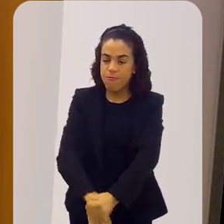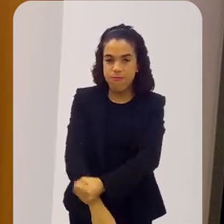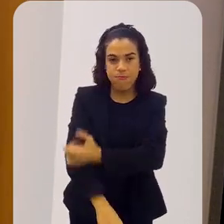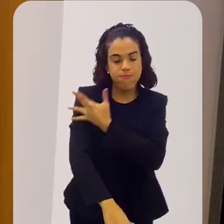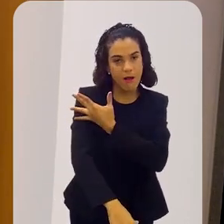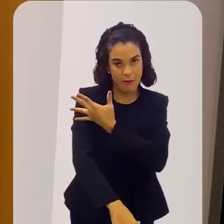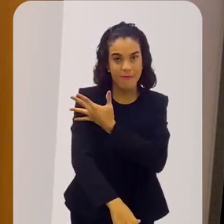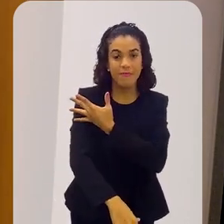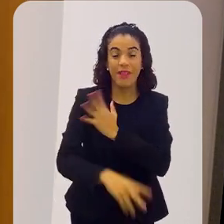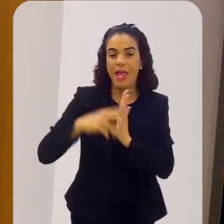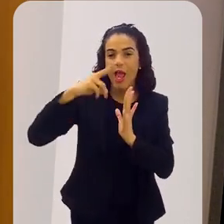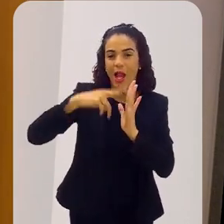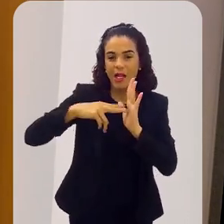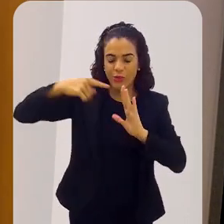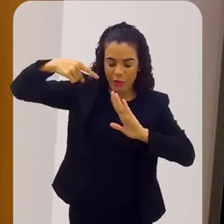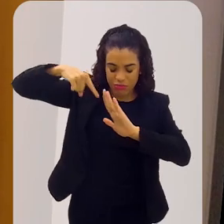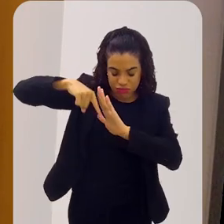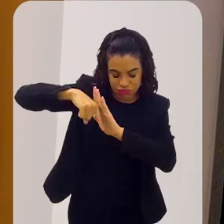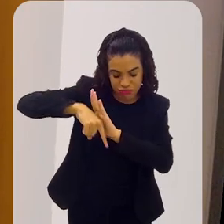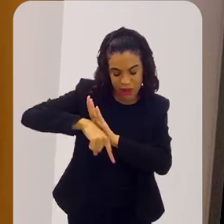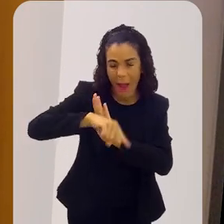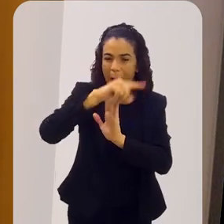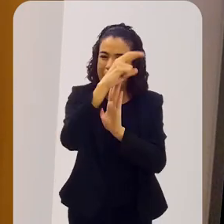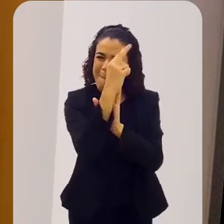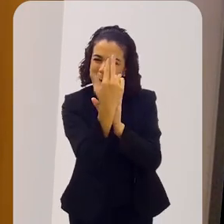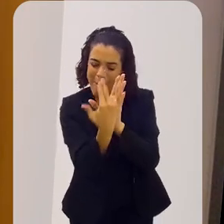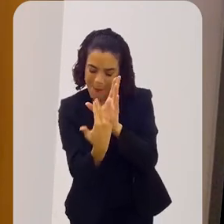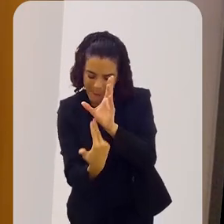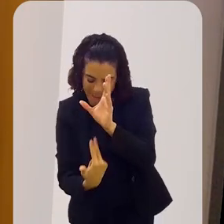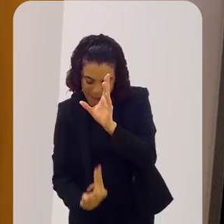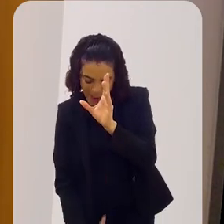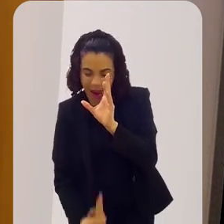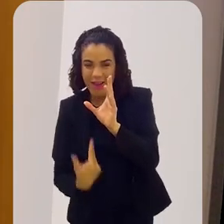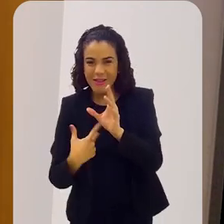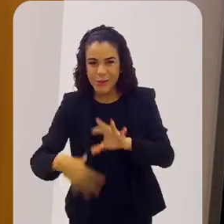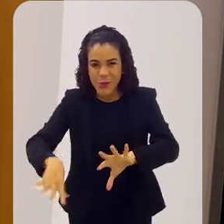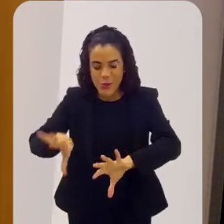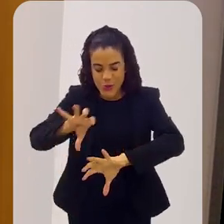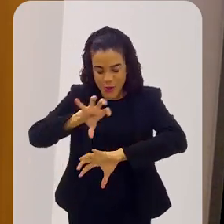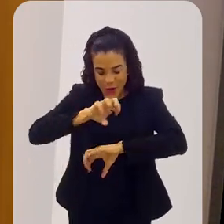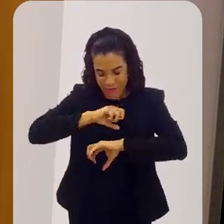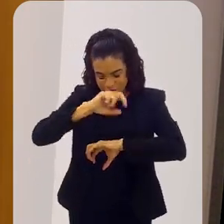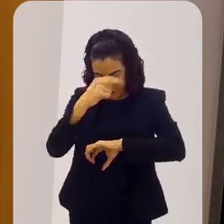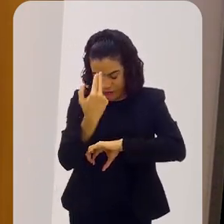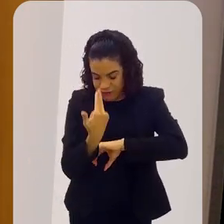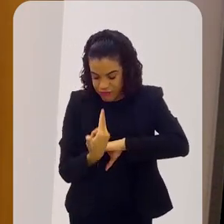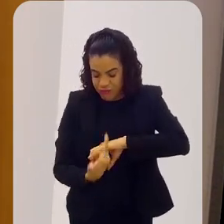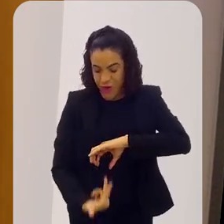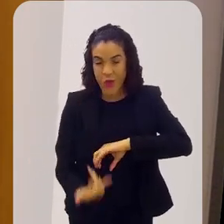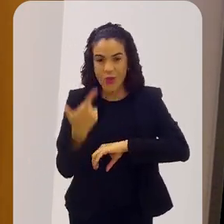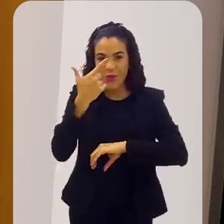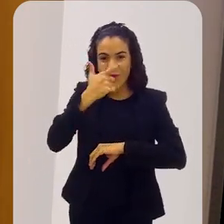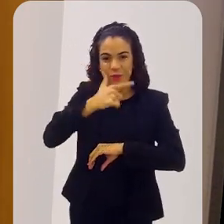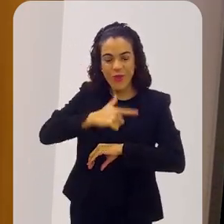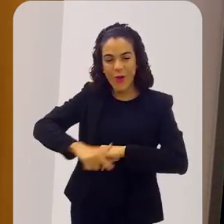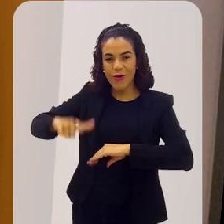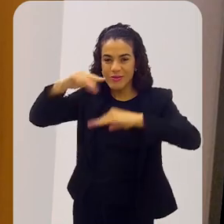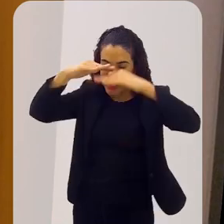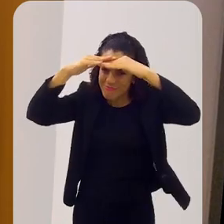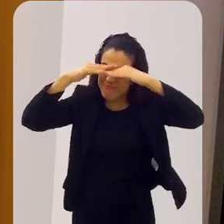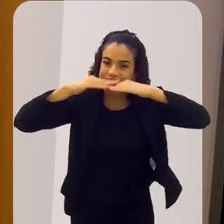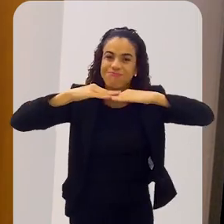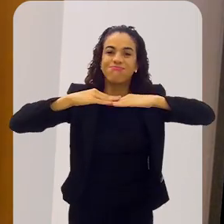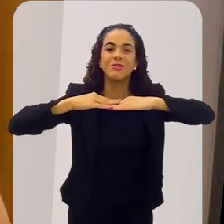percorre as veias depois da leitura. de um mergulho tão profundo em si mesmo, tão profundo, que não se